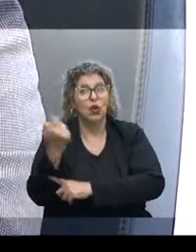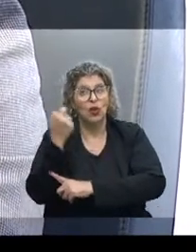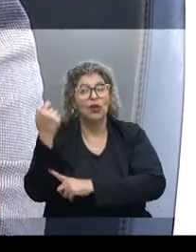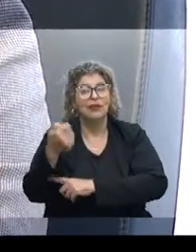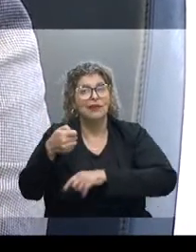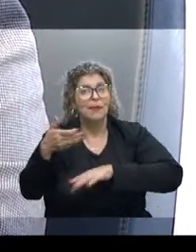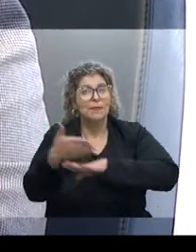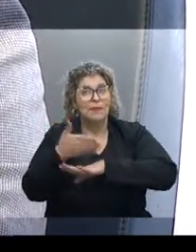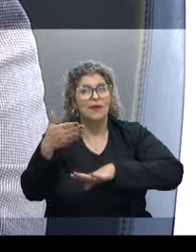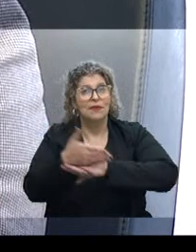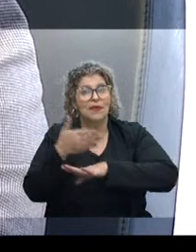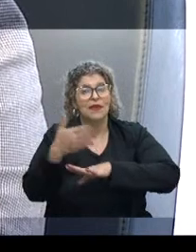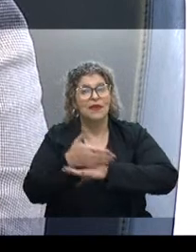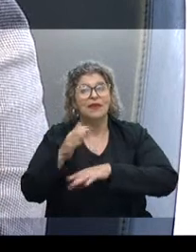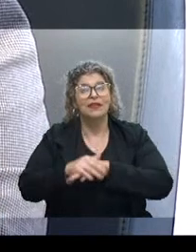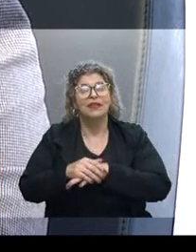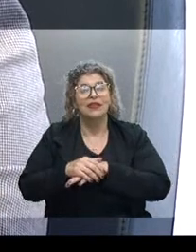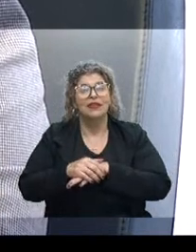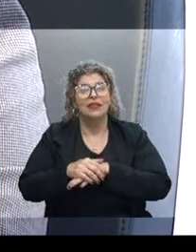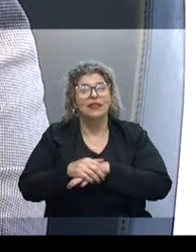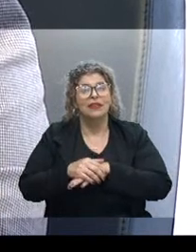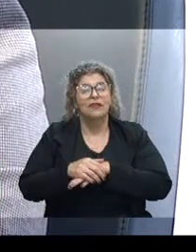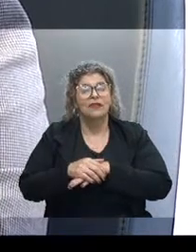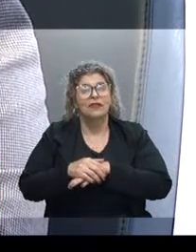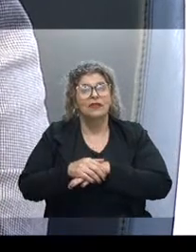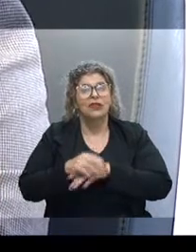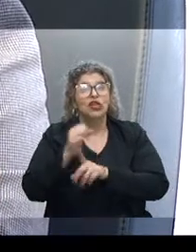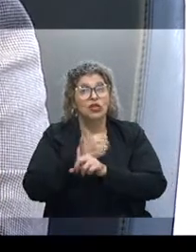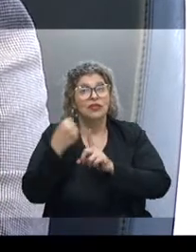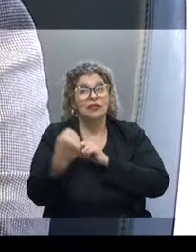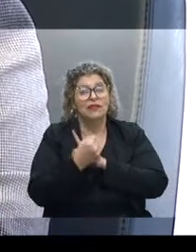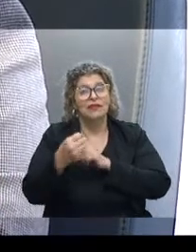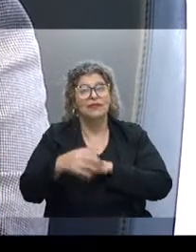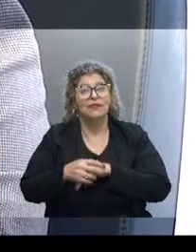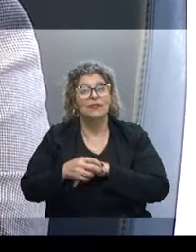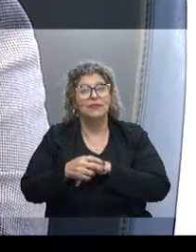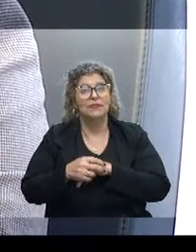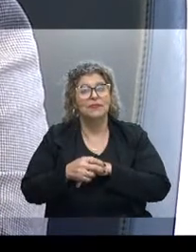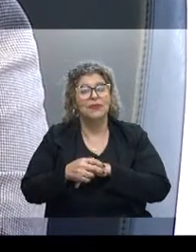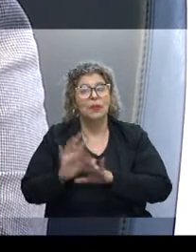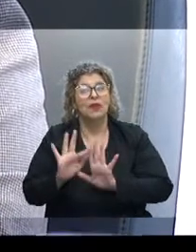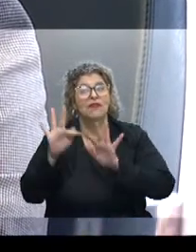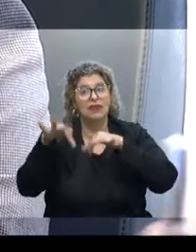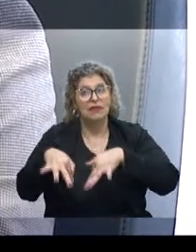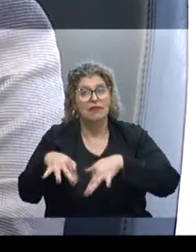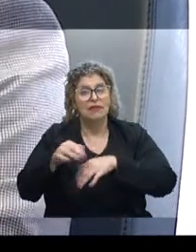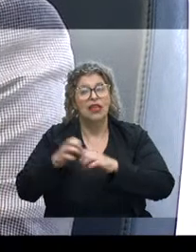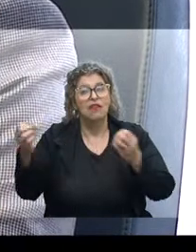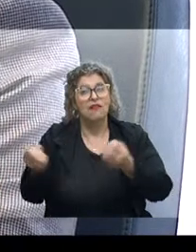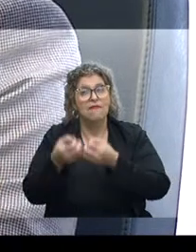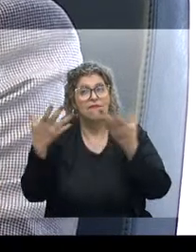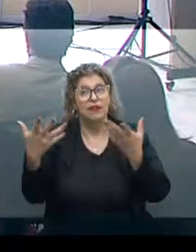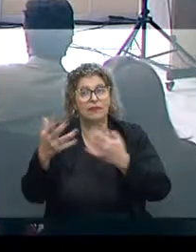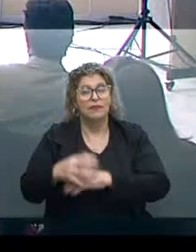sua participação nas entidades sociais. E, logo após, então, vamos passar para a finalização aqui do evento.